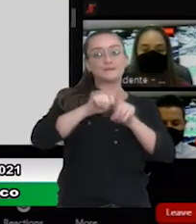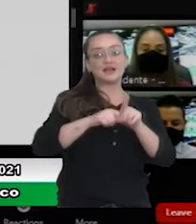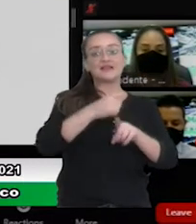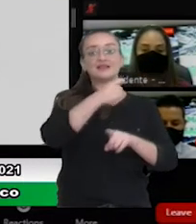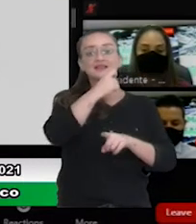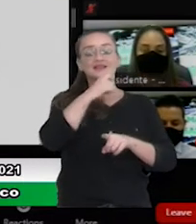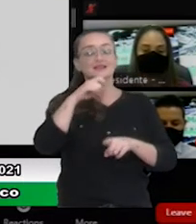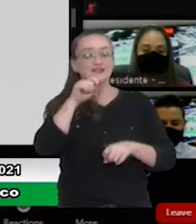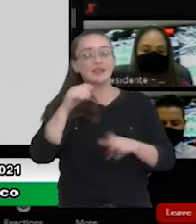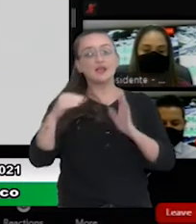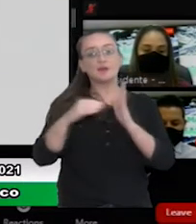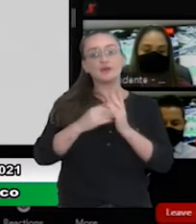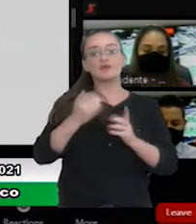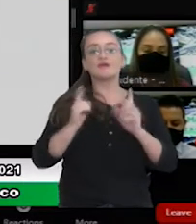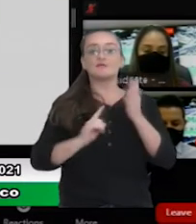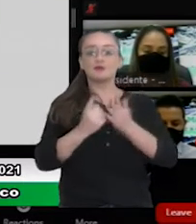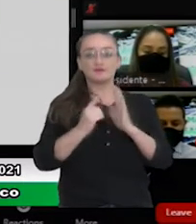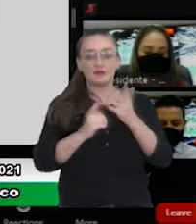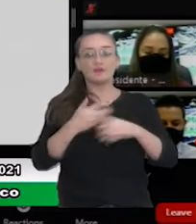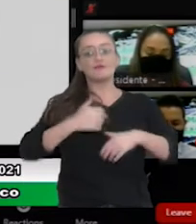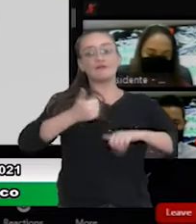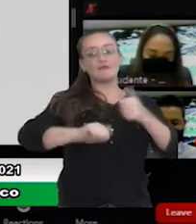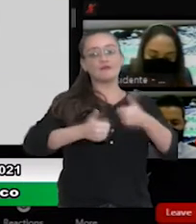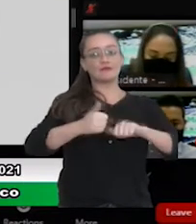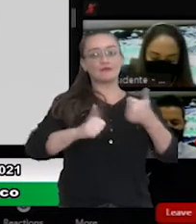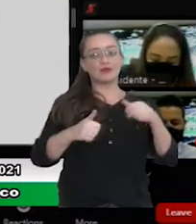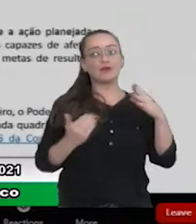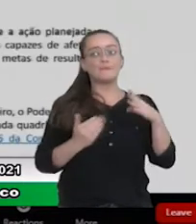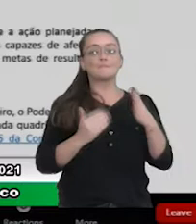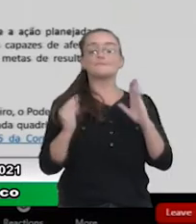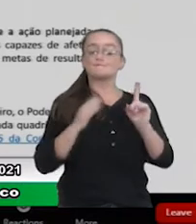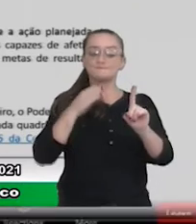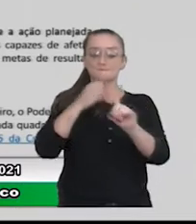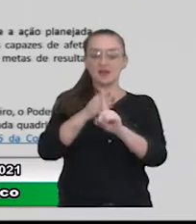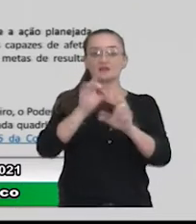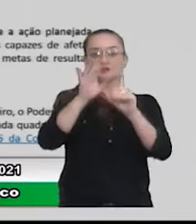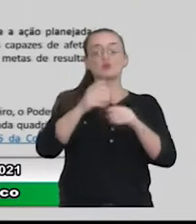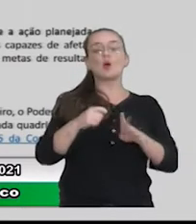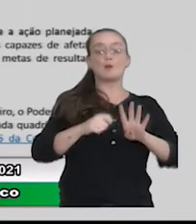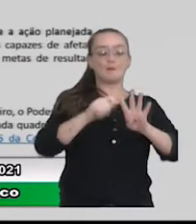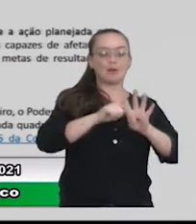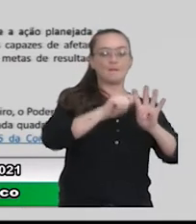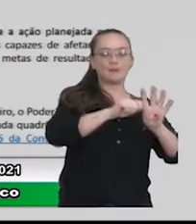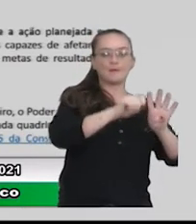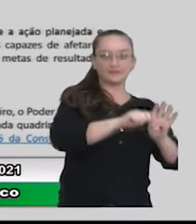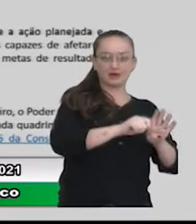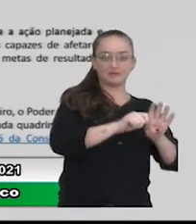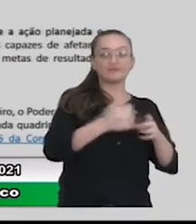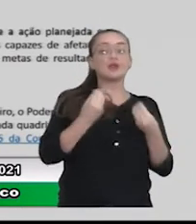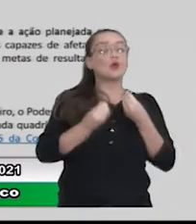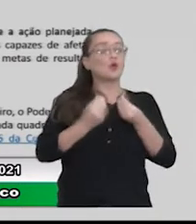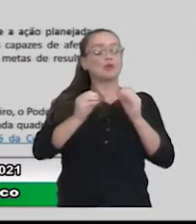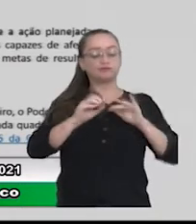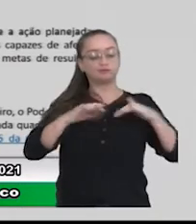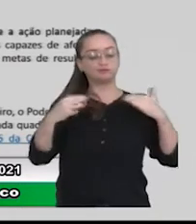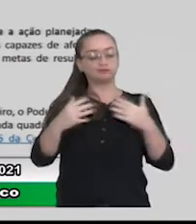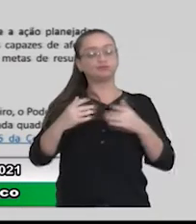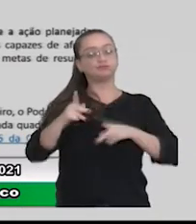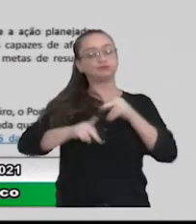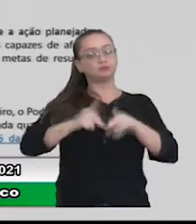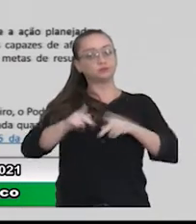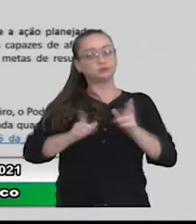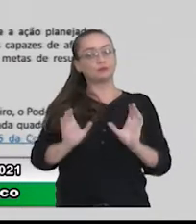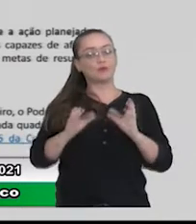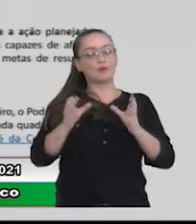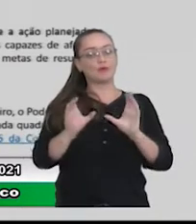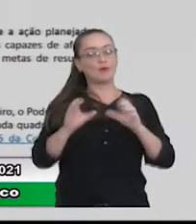Executivo demonstrará e avaliará o cumprimento das metas de cada quadrimestre em audiência pública na comissão referida no